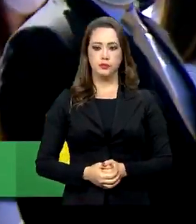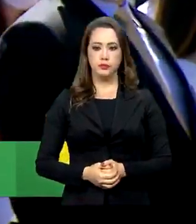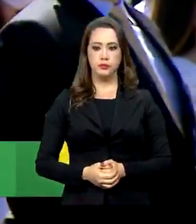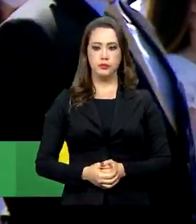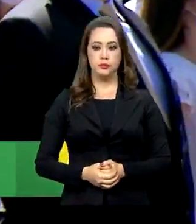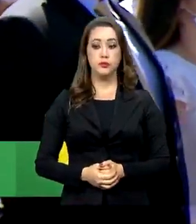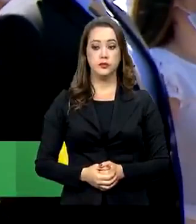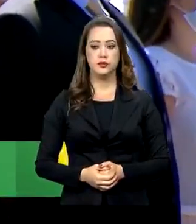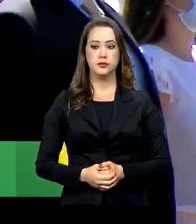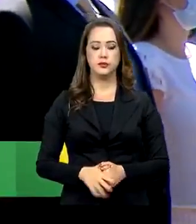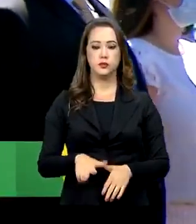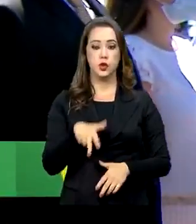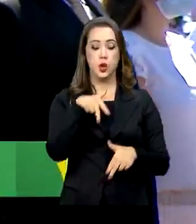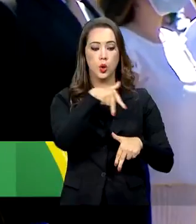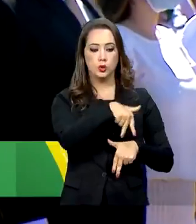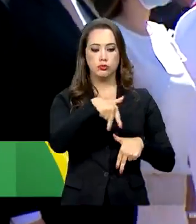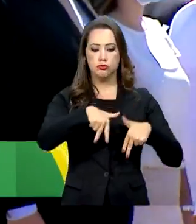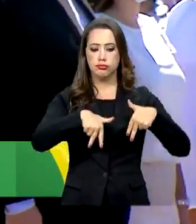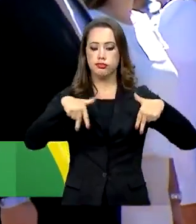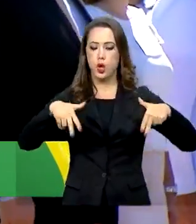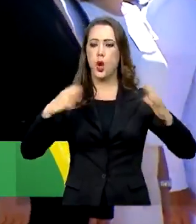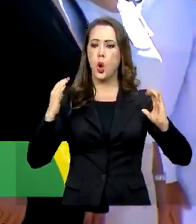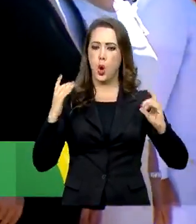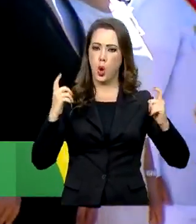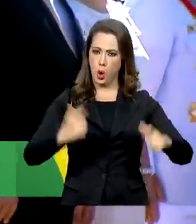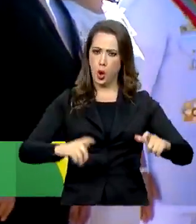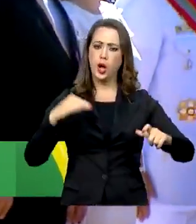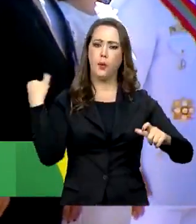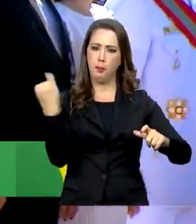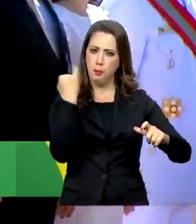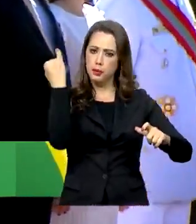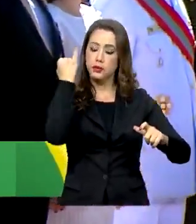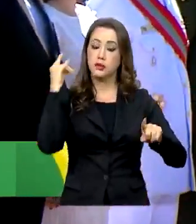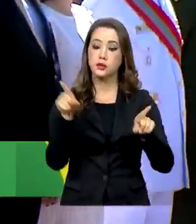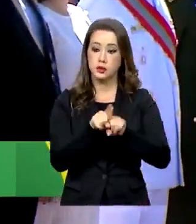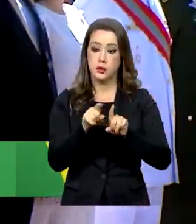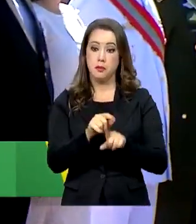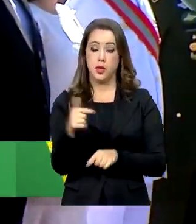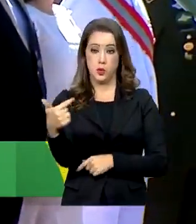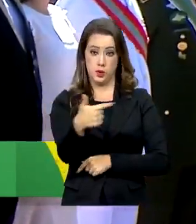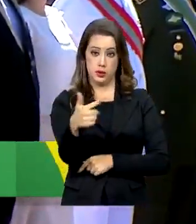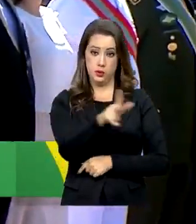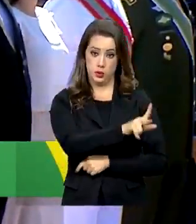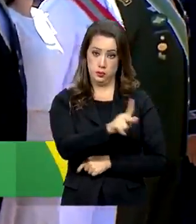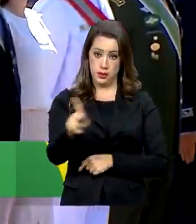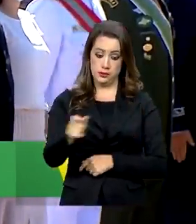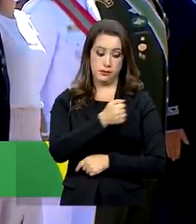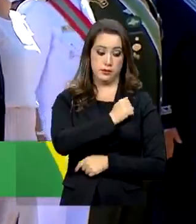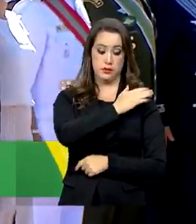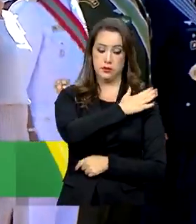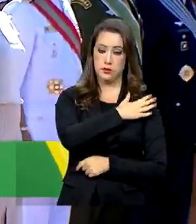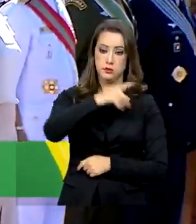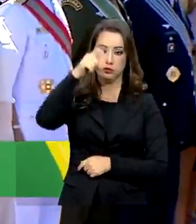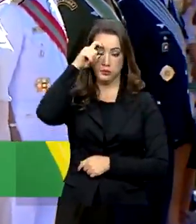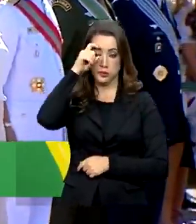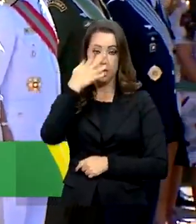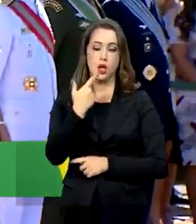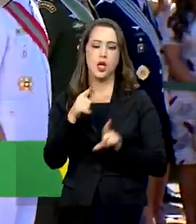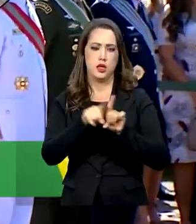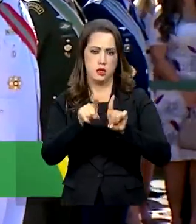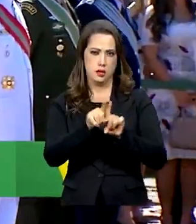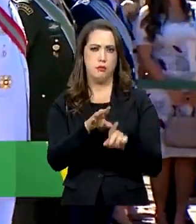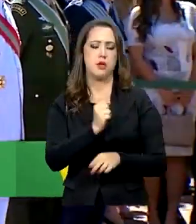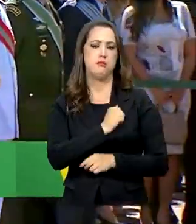Na tribuna de honra também acompanharam o hasteamento o vice-presidente da República, Milton Mourão, ministros de Estado,